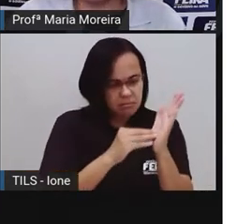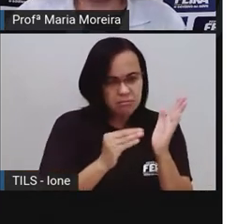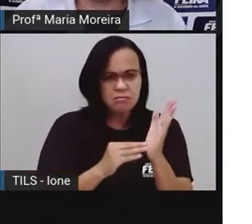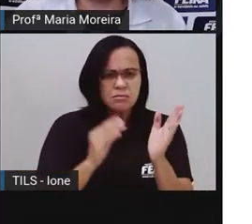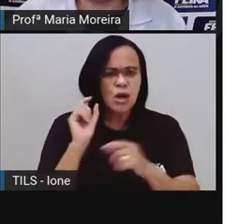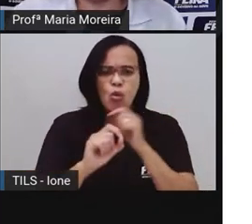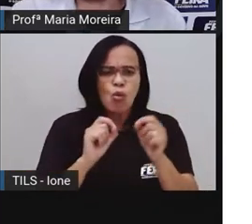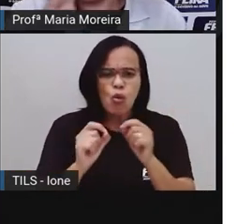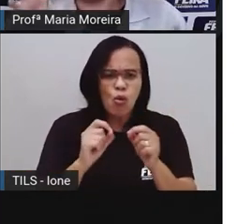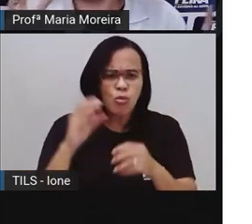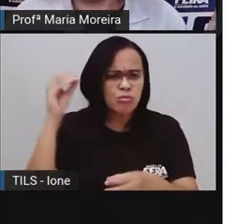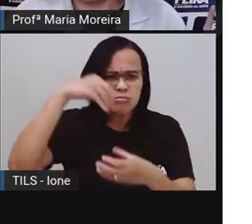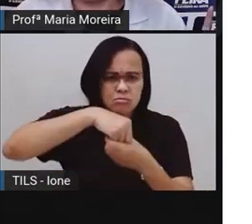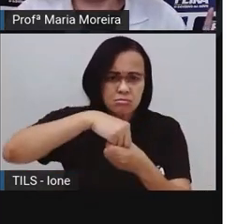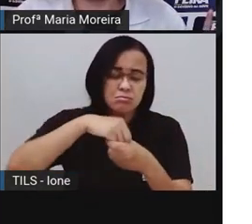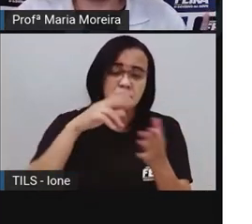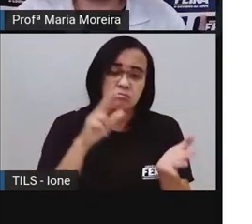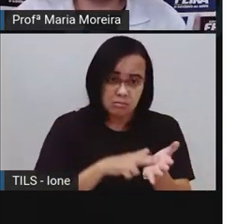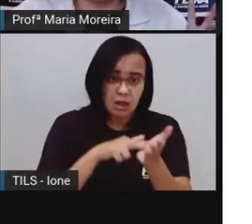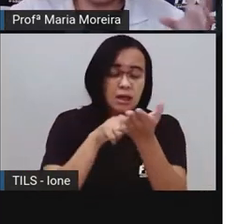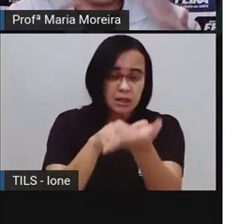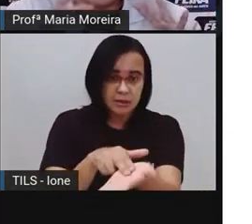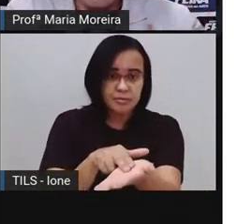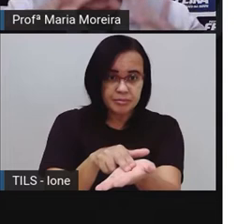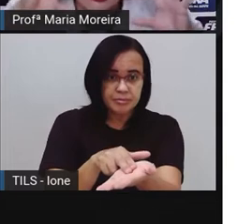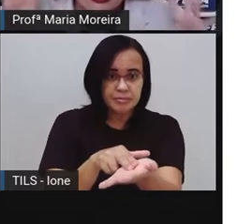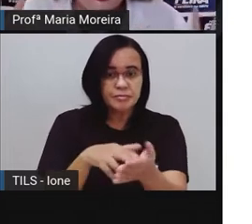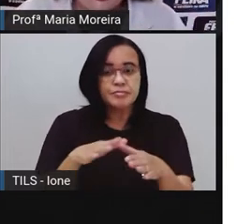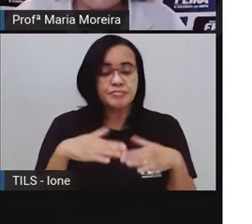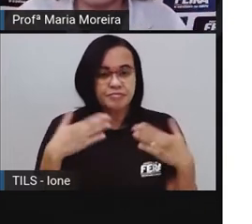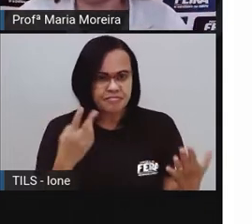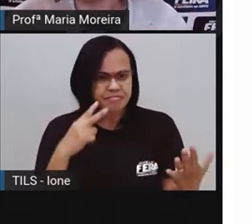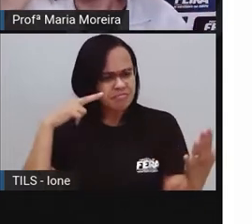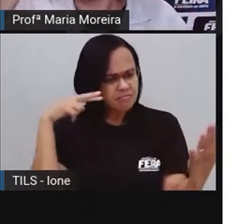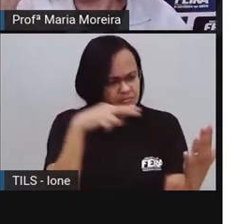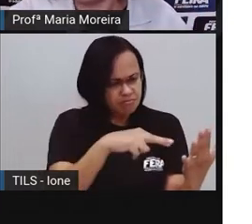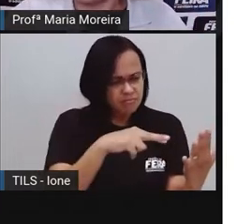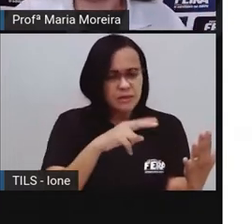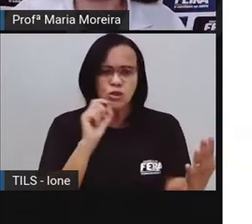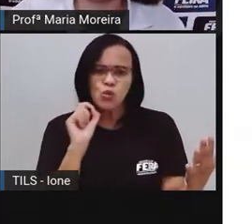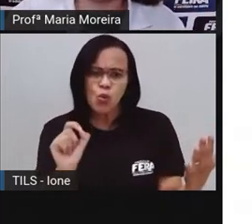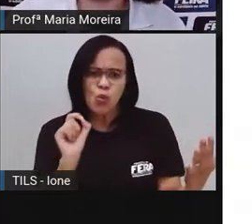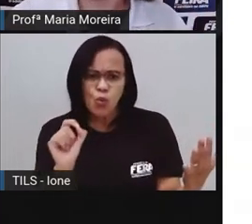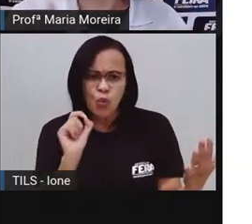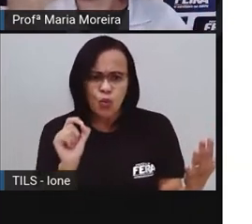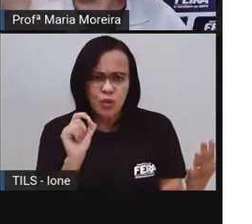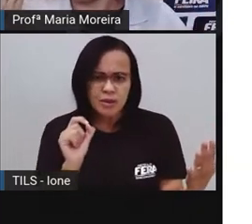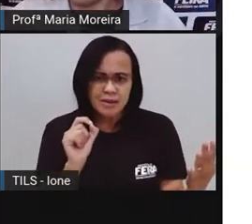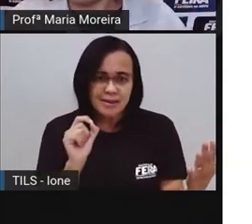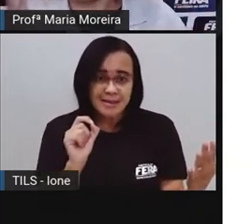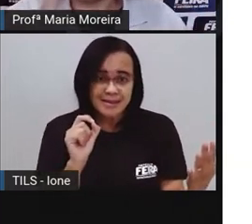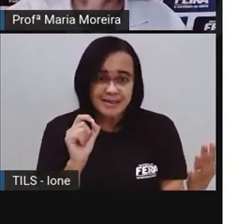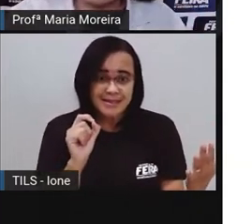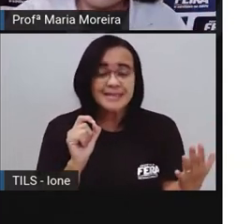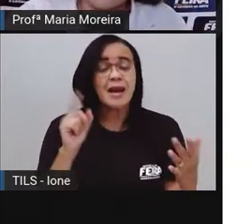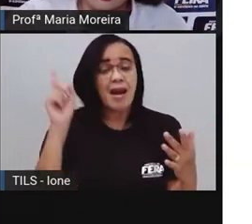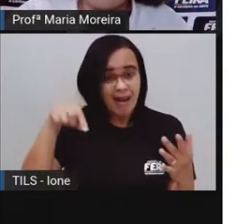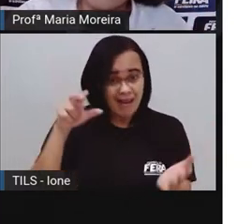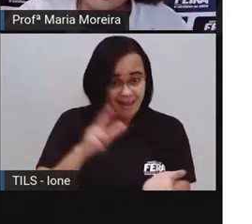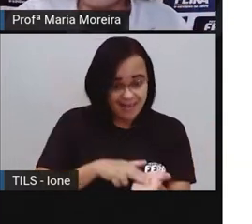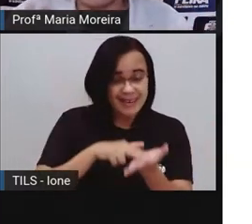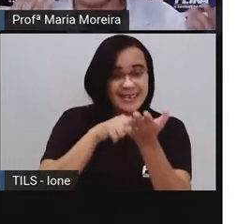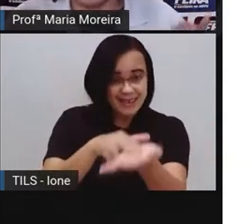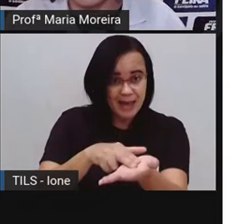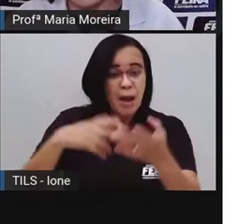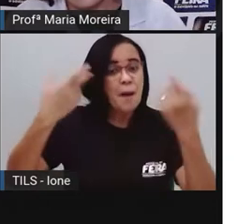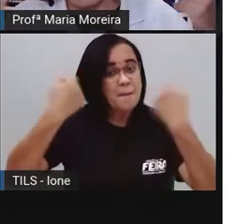não é isso? Bom, e aí a gente acaba meio que descobrindo, né? Olhando ali, toda a carta tinha o quê? O remetente e o destinatário,